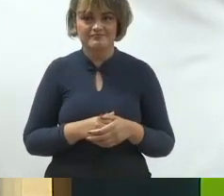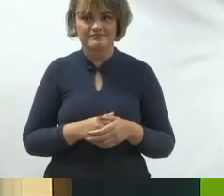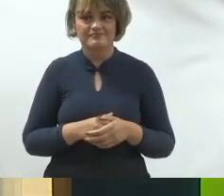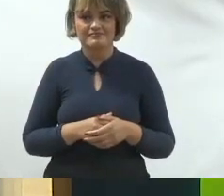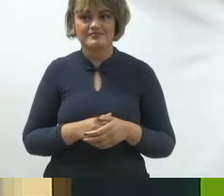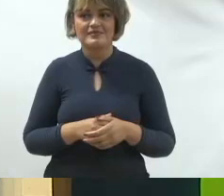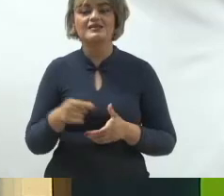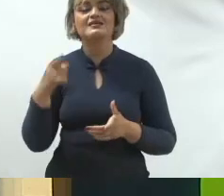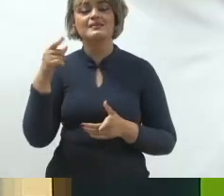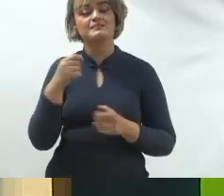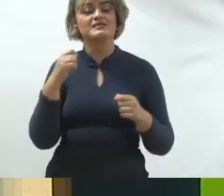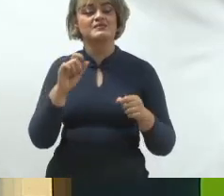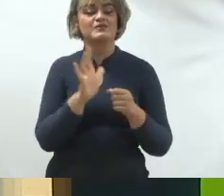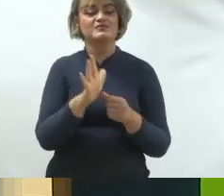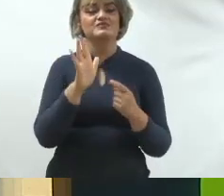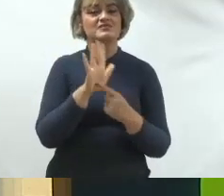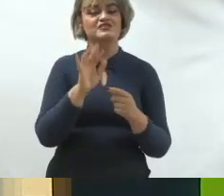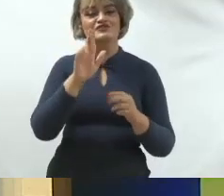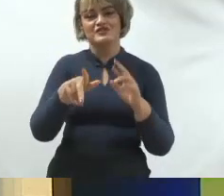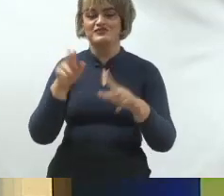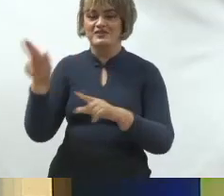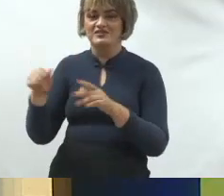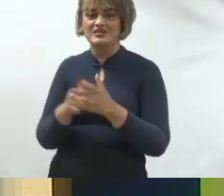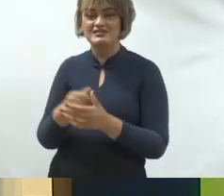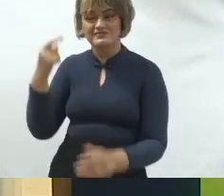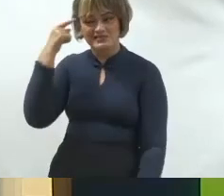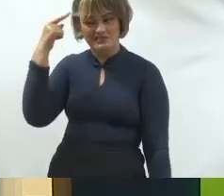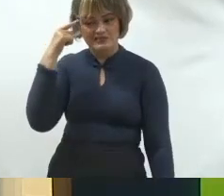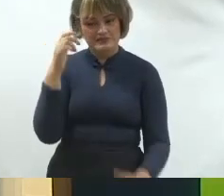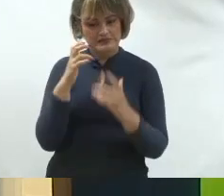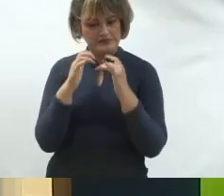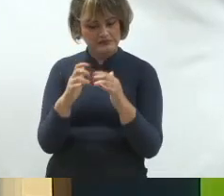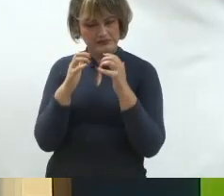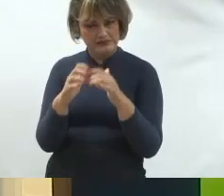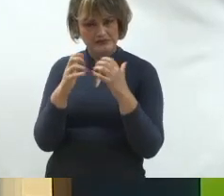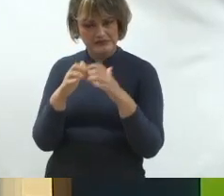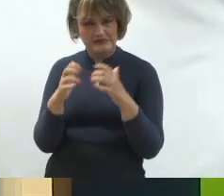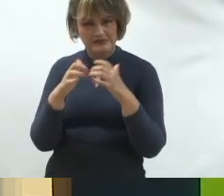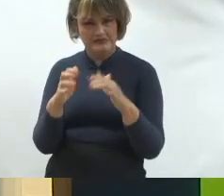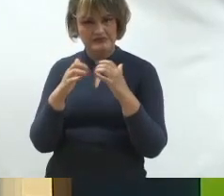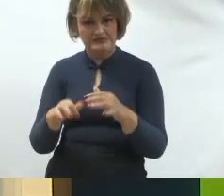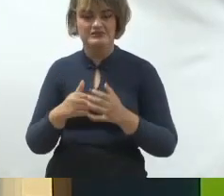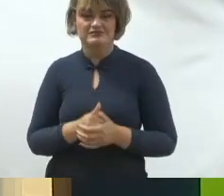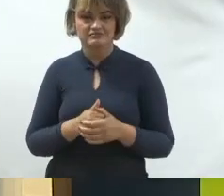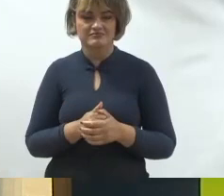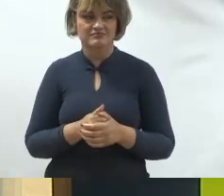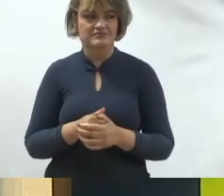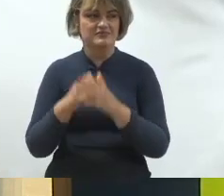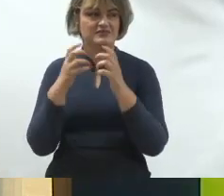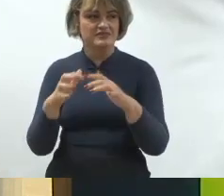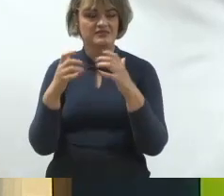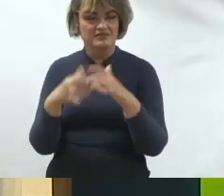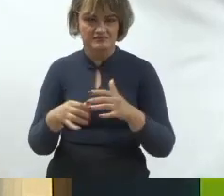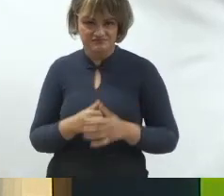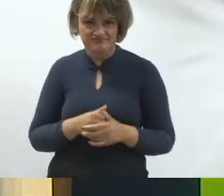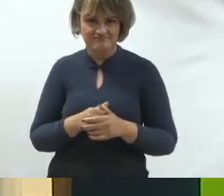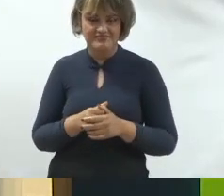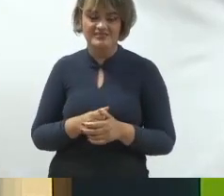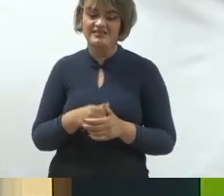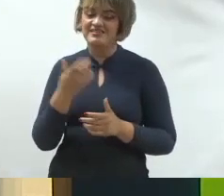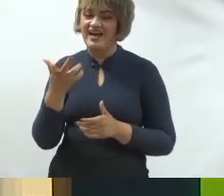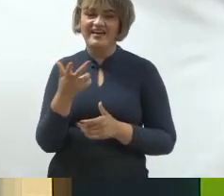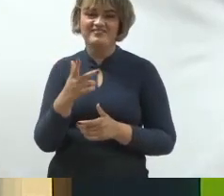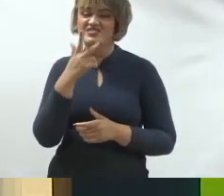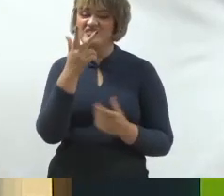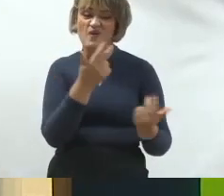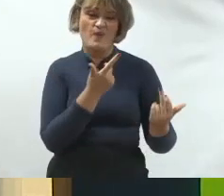política, você precisa ter distinção. Se você não colocar a cabeça para fora desse oceano de candidatos, você vai ser só mais um.